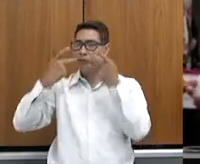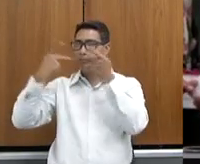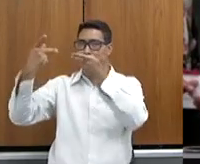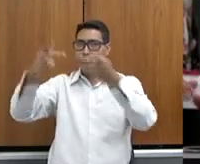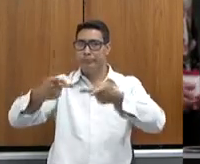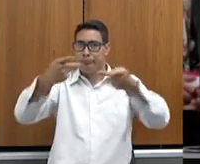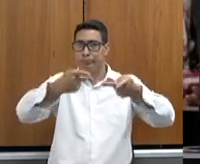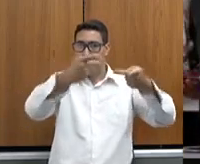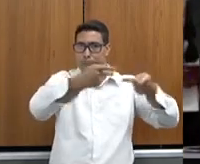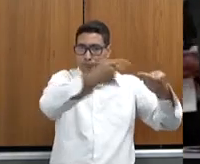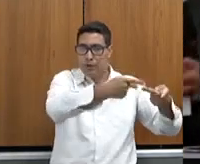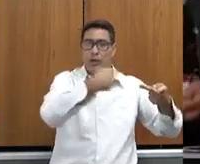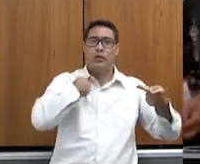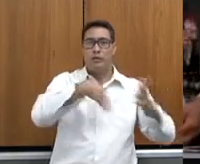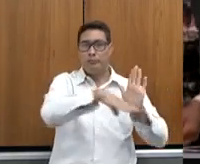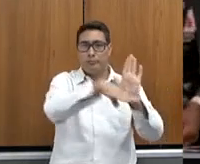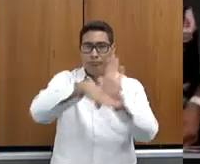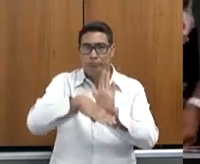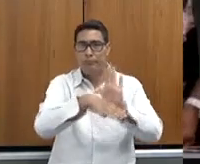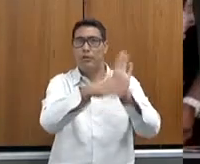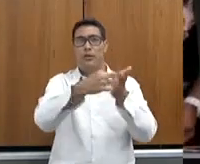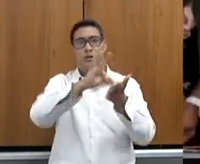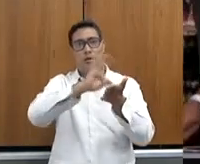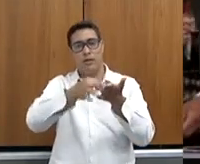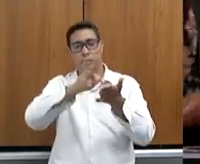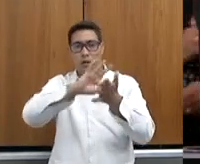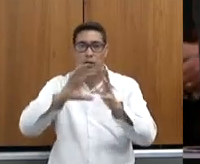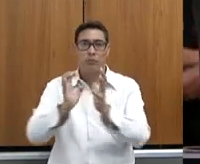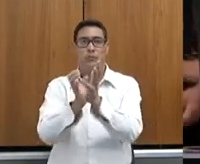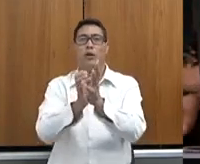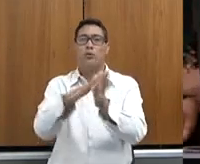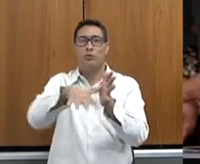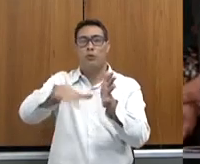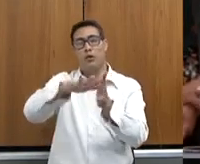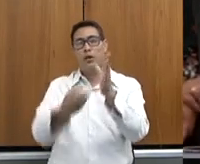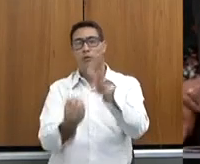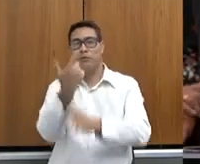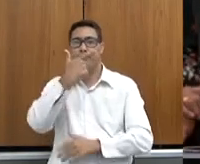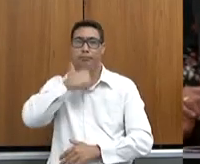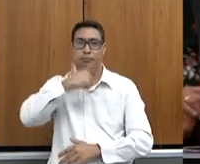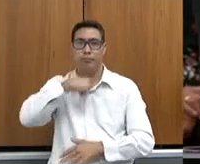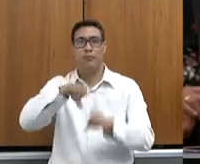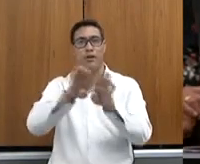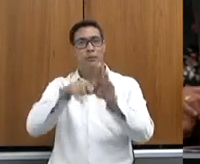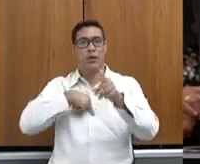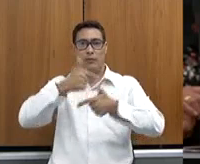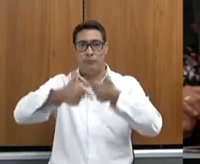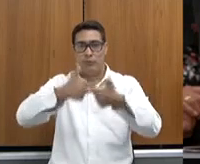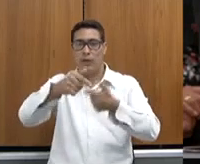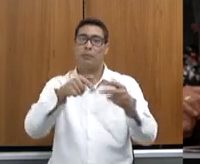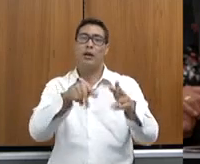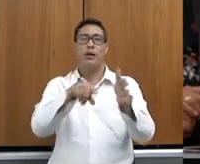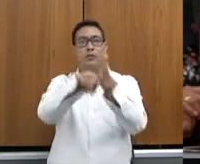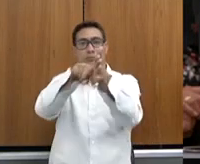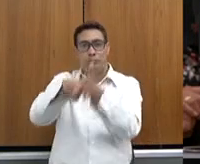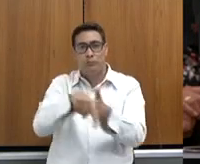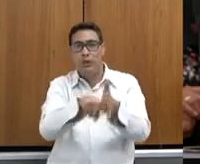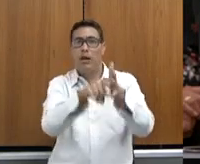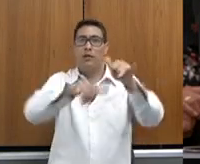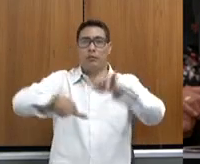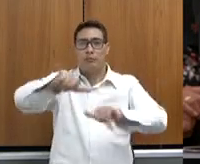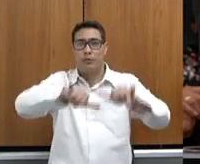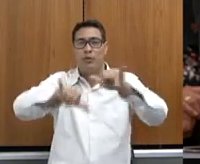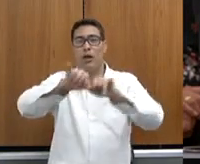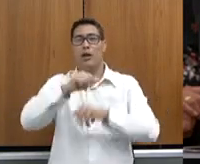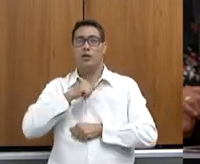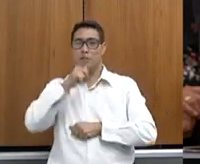de assistência técnica por parte da EMATER nessas queijarias. Estamos trabalhando também com as análises laboratoriais de água de